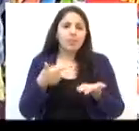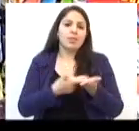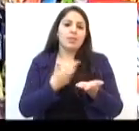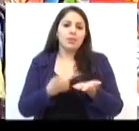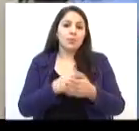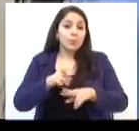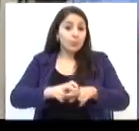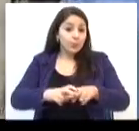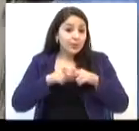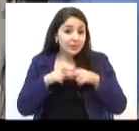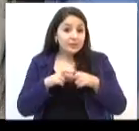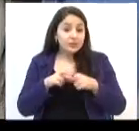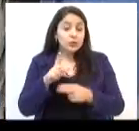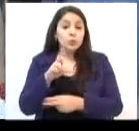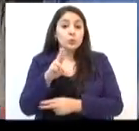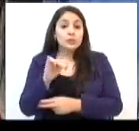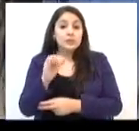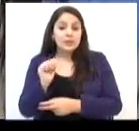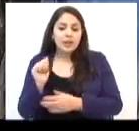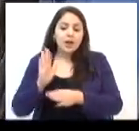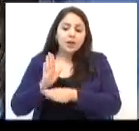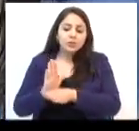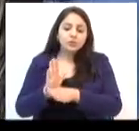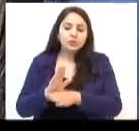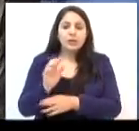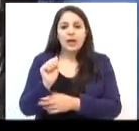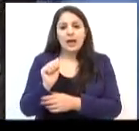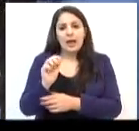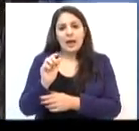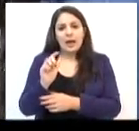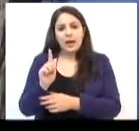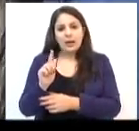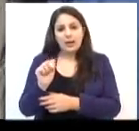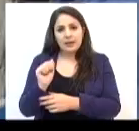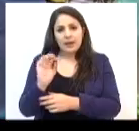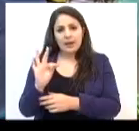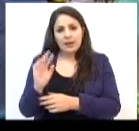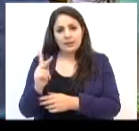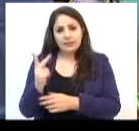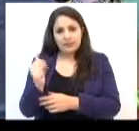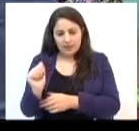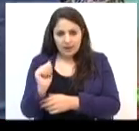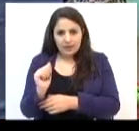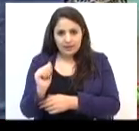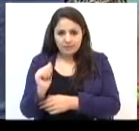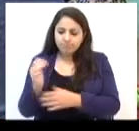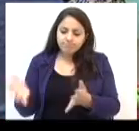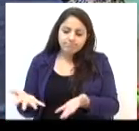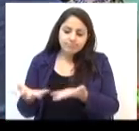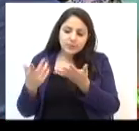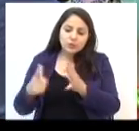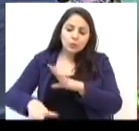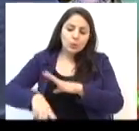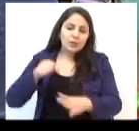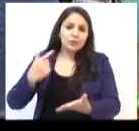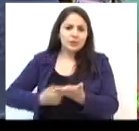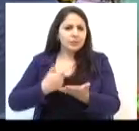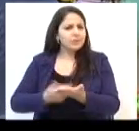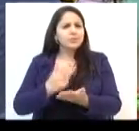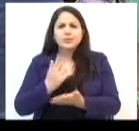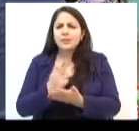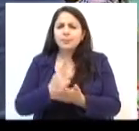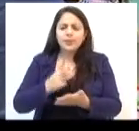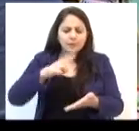filha Ágata de apenas dois anos a escolher os exemplares. Sempre leio para ela, adoro livrinho, historinha,